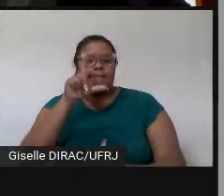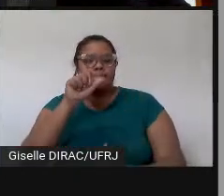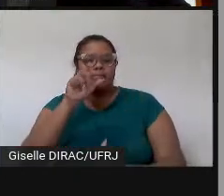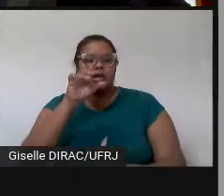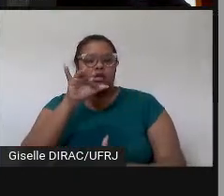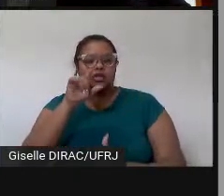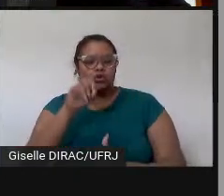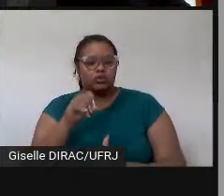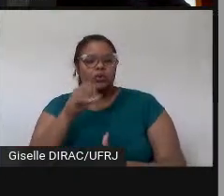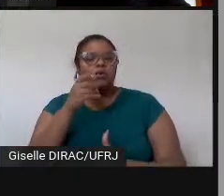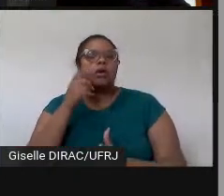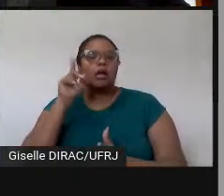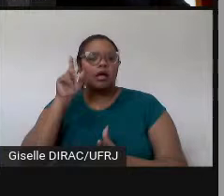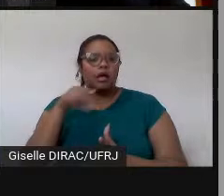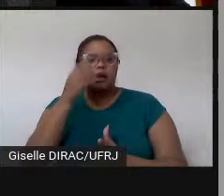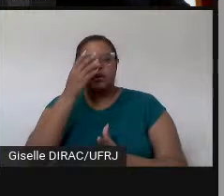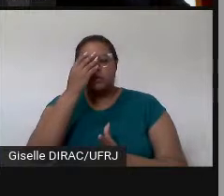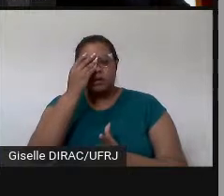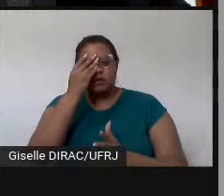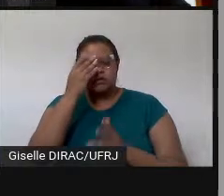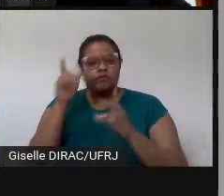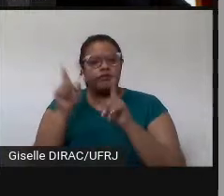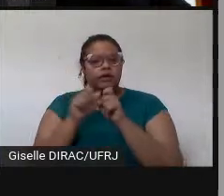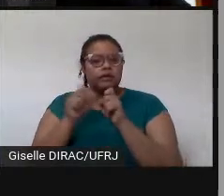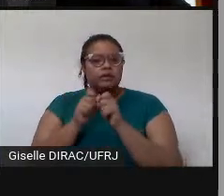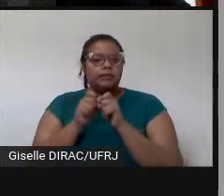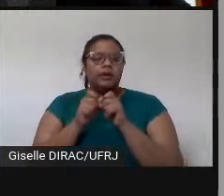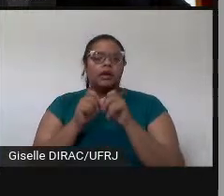sendo muito sucinto também a organização de volumes,